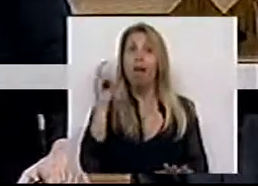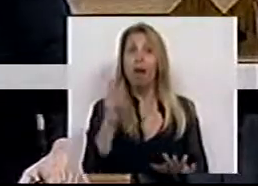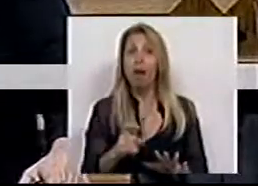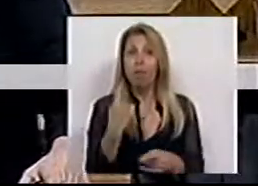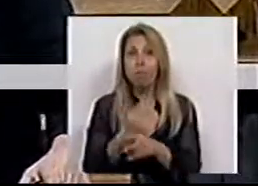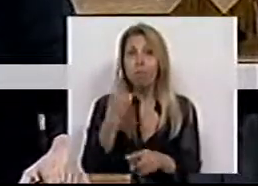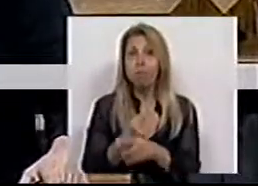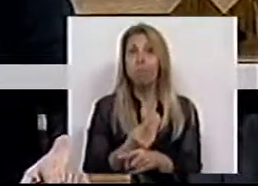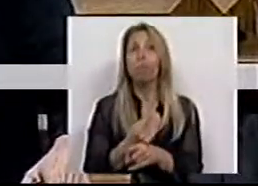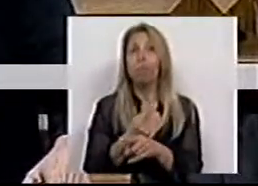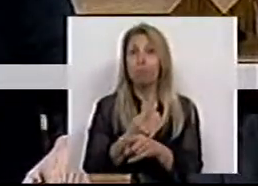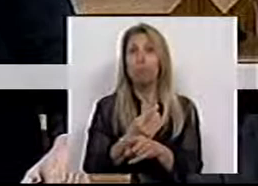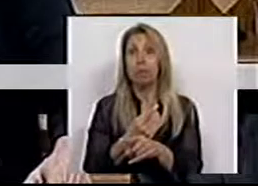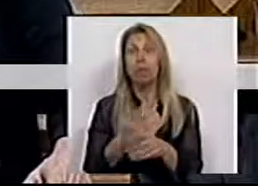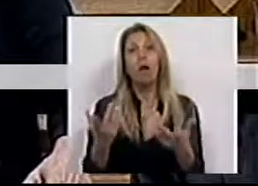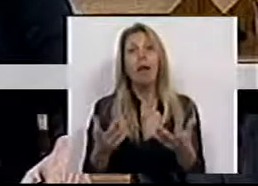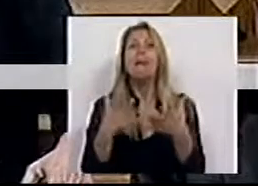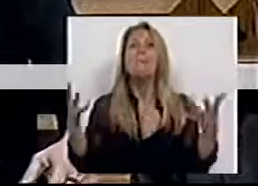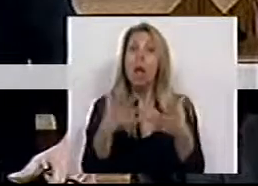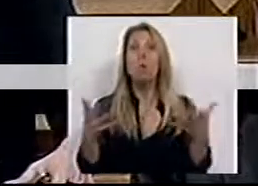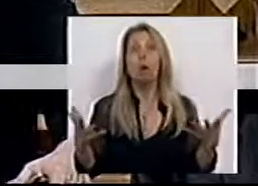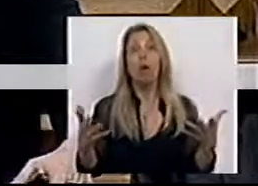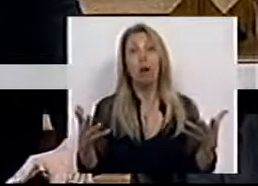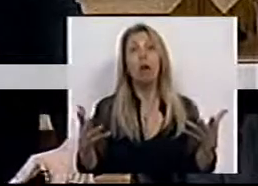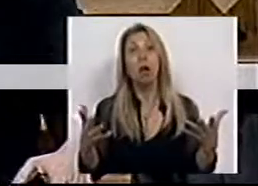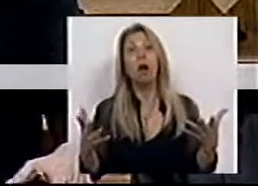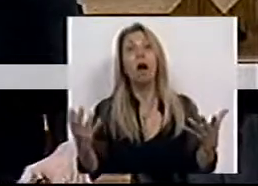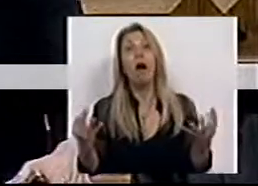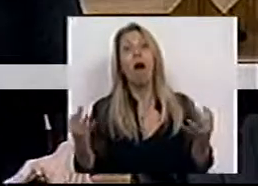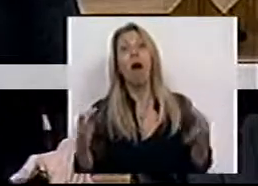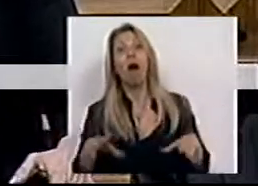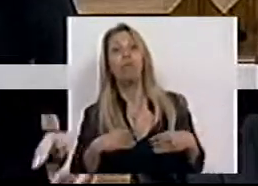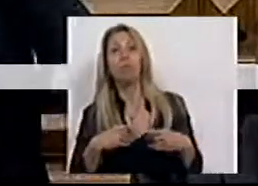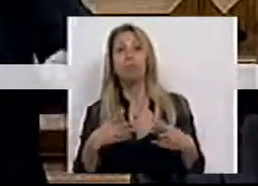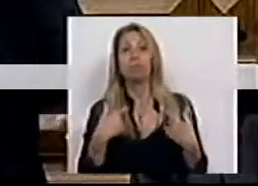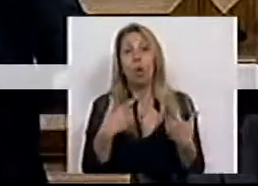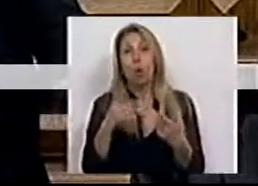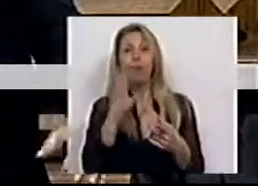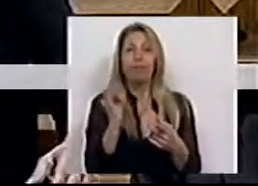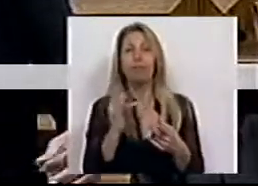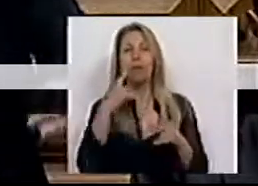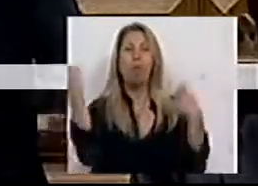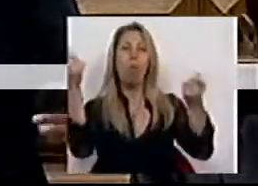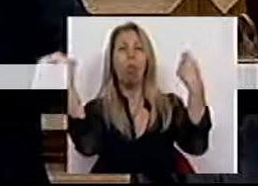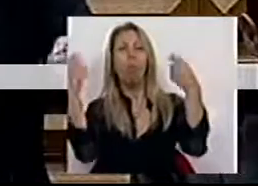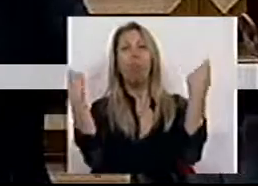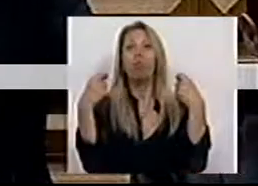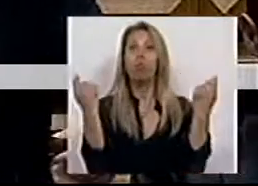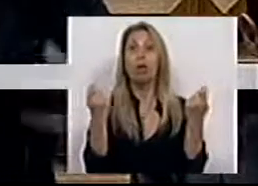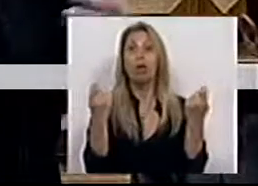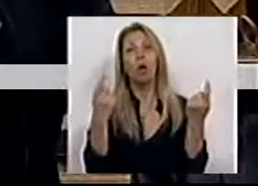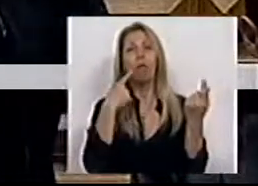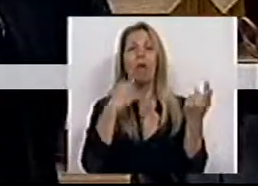e a maioria cedeu. Cedeu de facto à tentação populista de fazer submerger os direitos